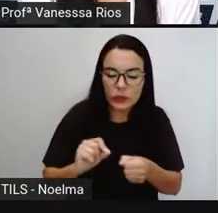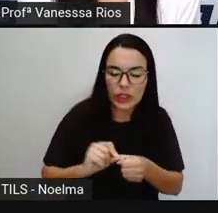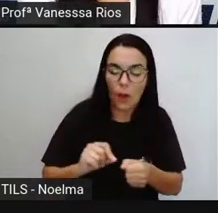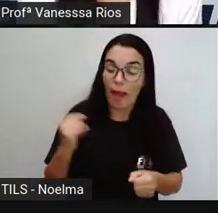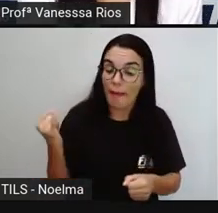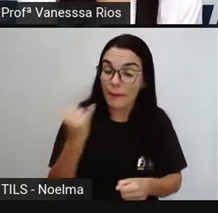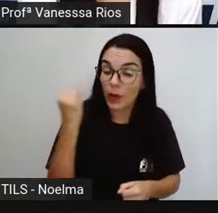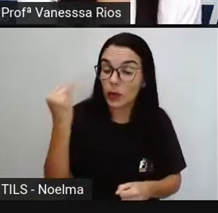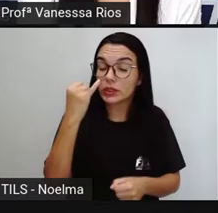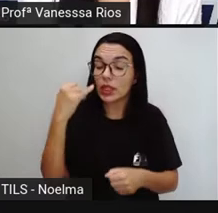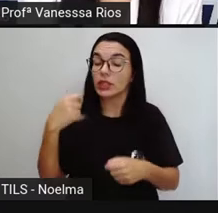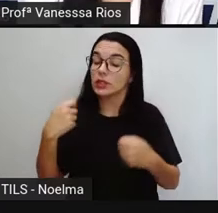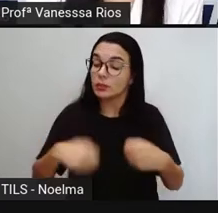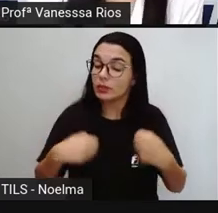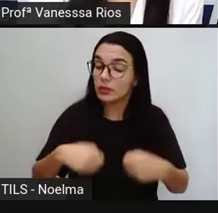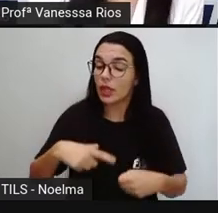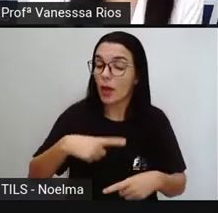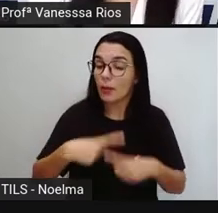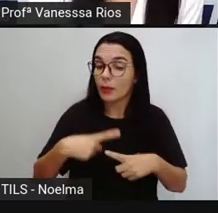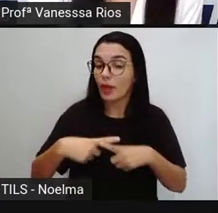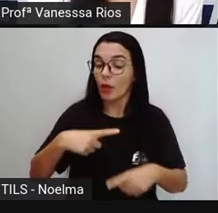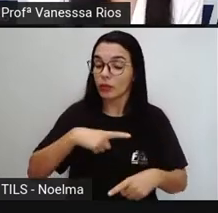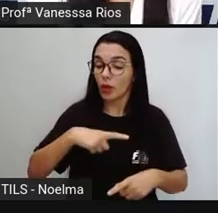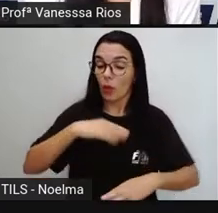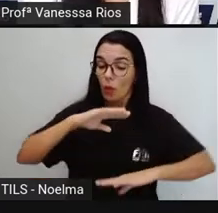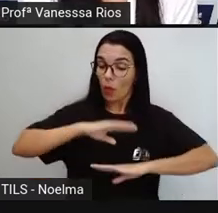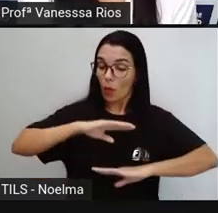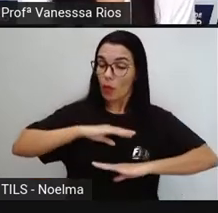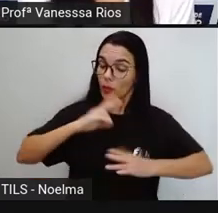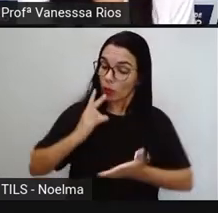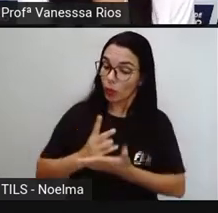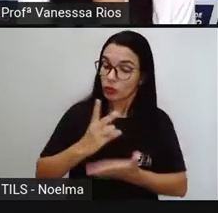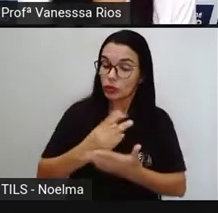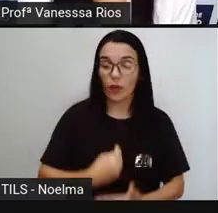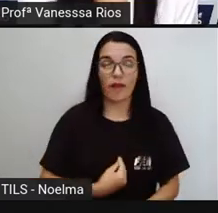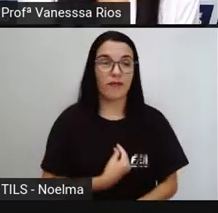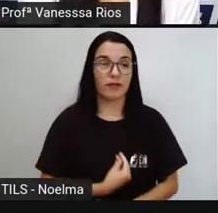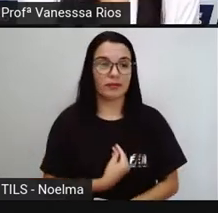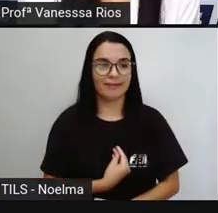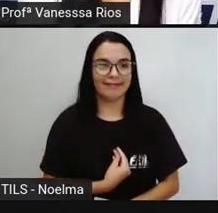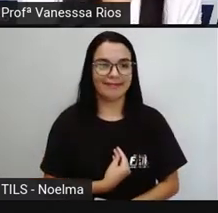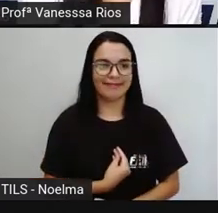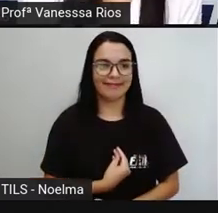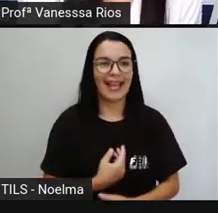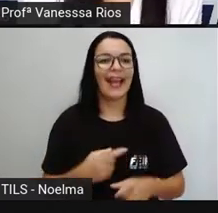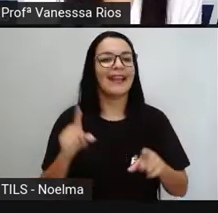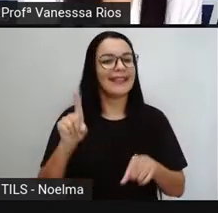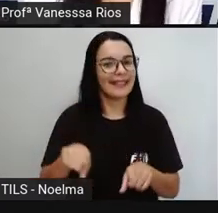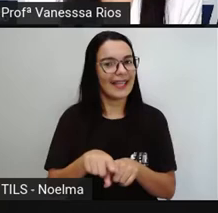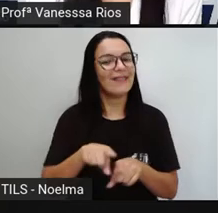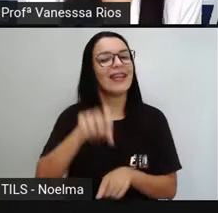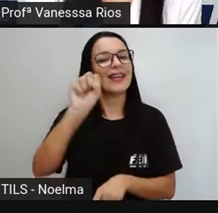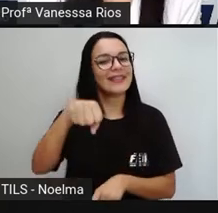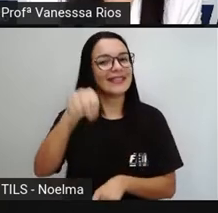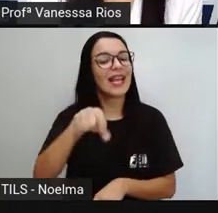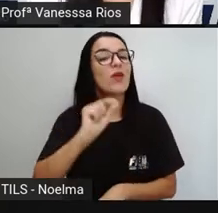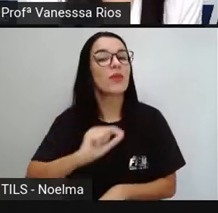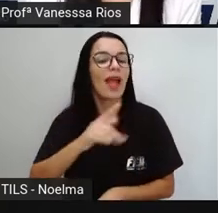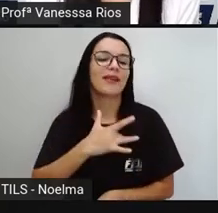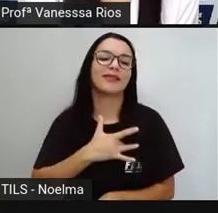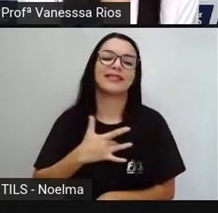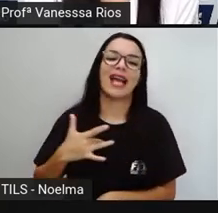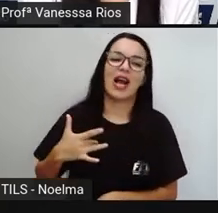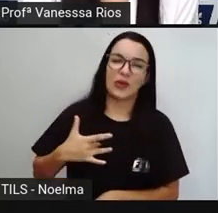necessário, para que o nosso corpo funcione e a gente permaneça vivo. E com saúde, porque esses órgãos